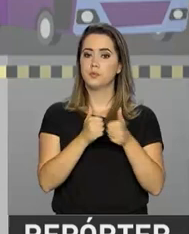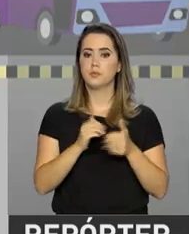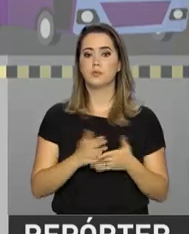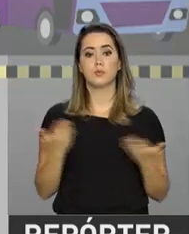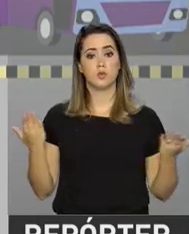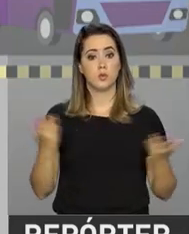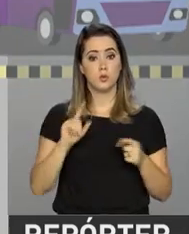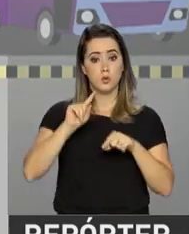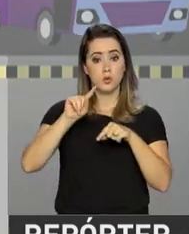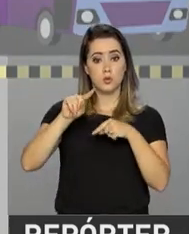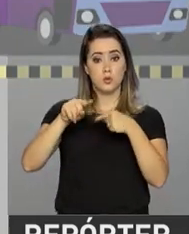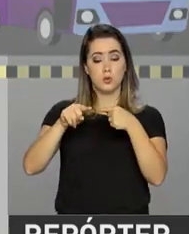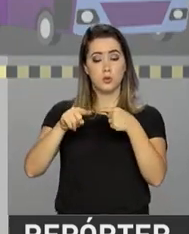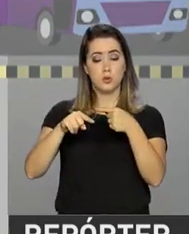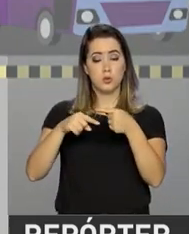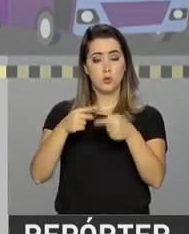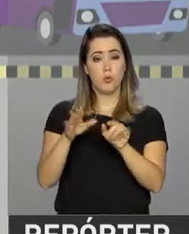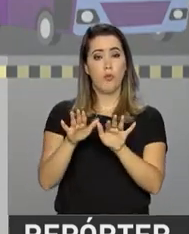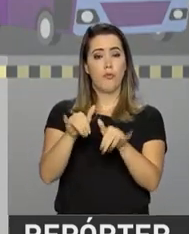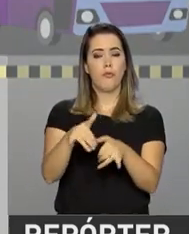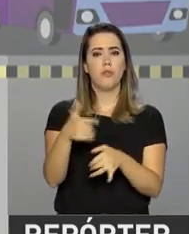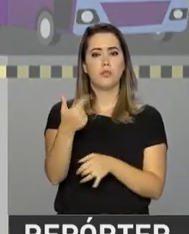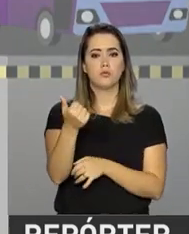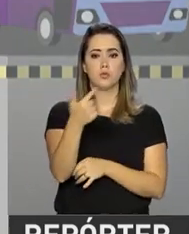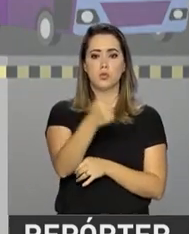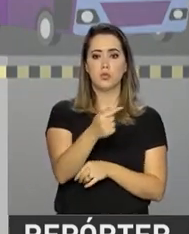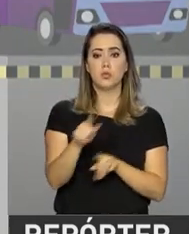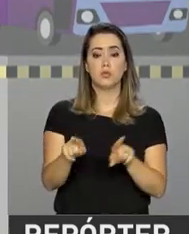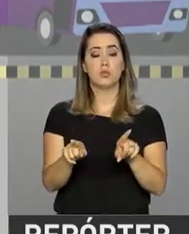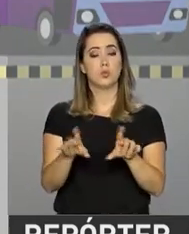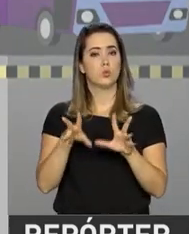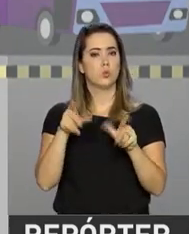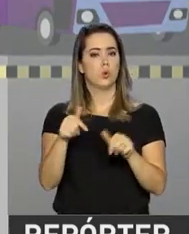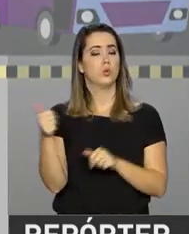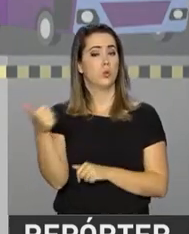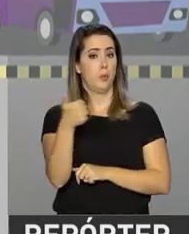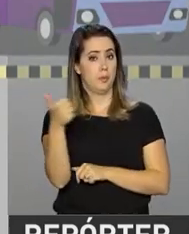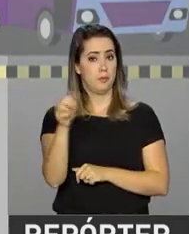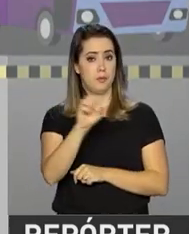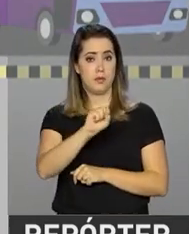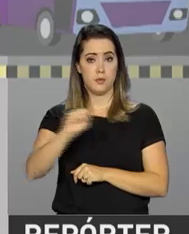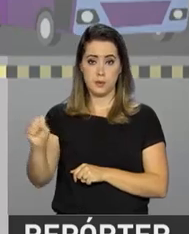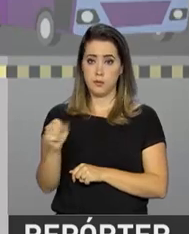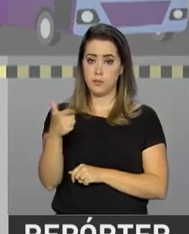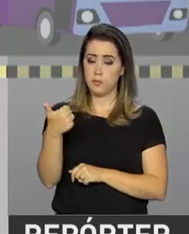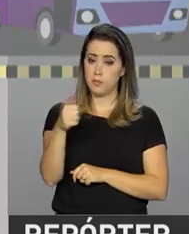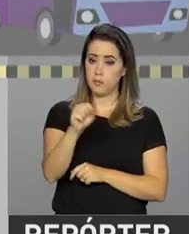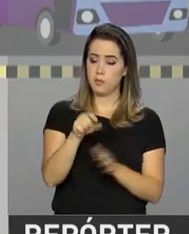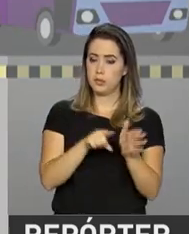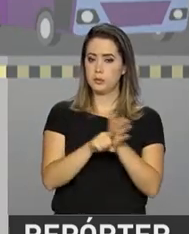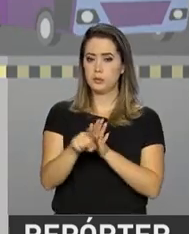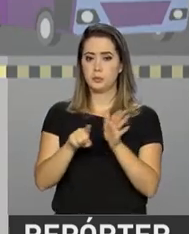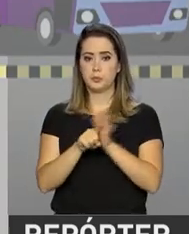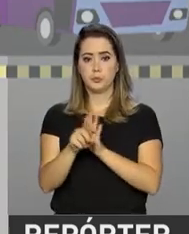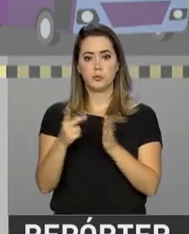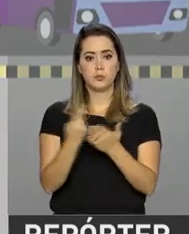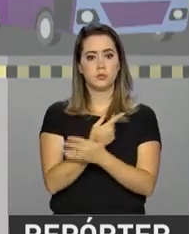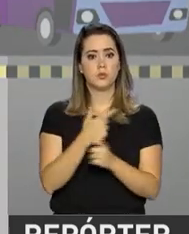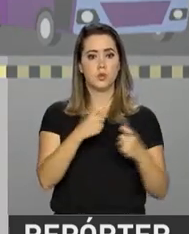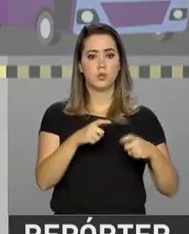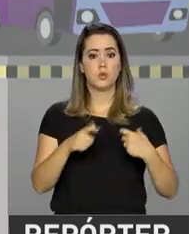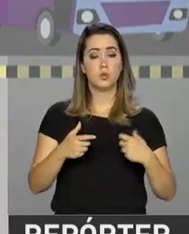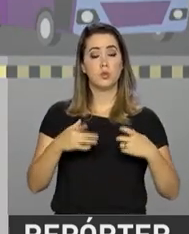A partir do fim de 2017 e durante o primeiro semestre de 2018, a pesquisa será realizada nos